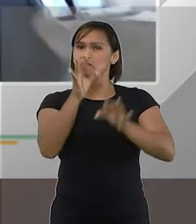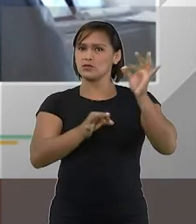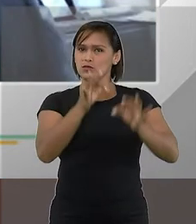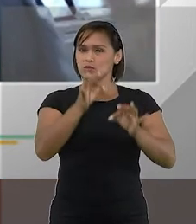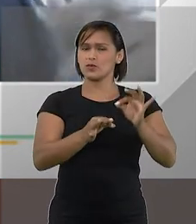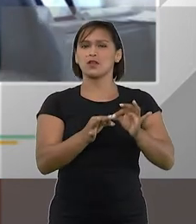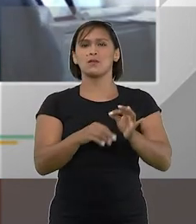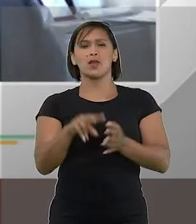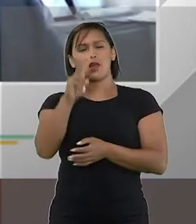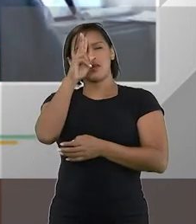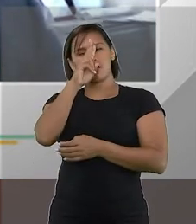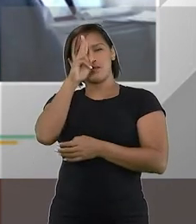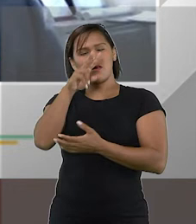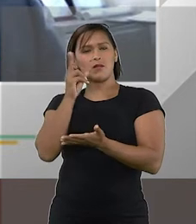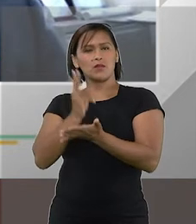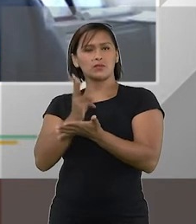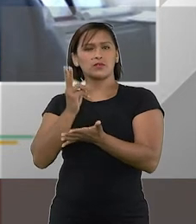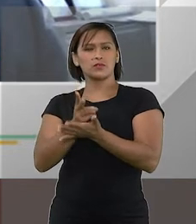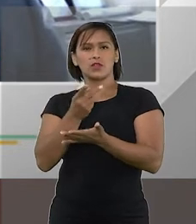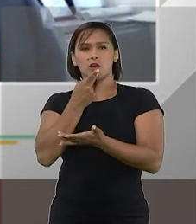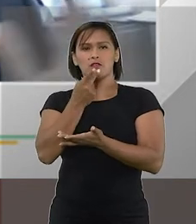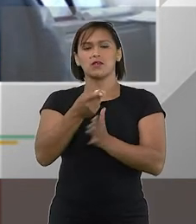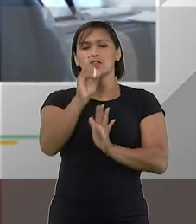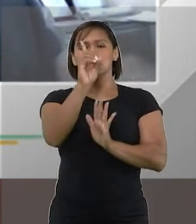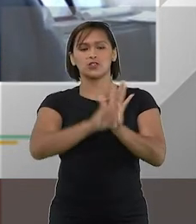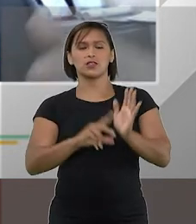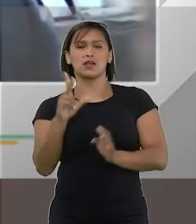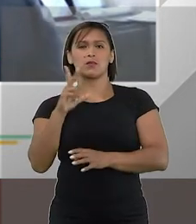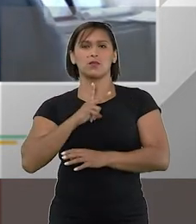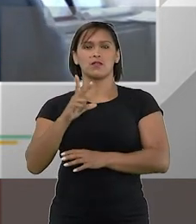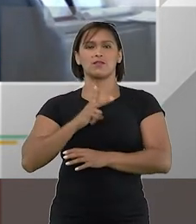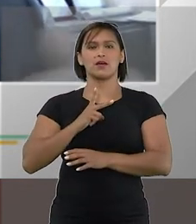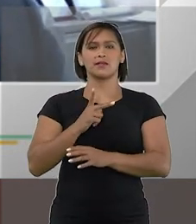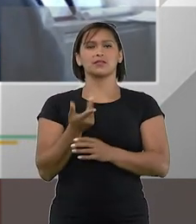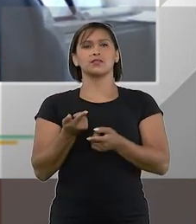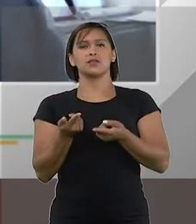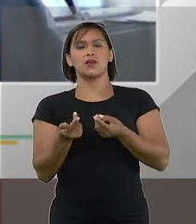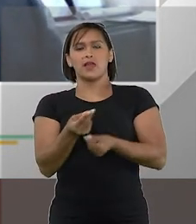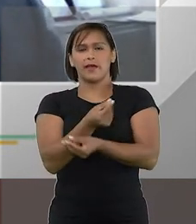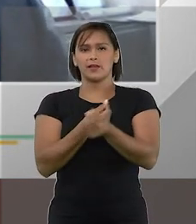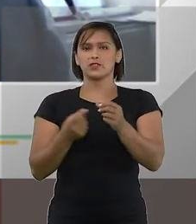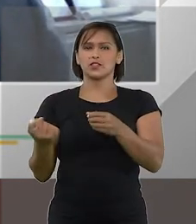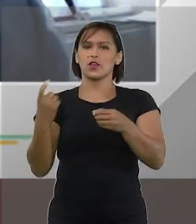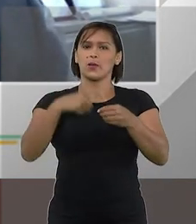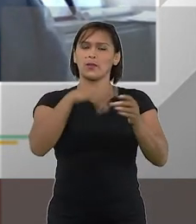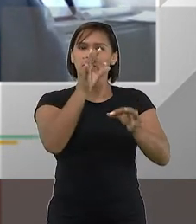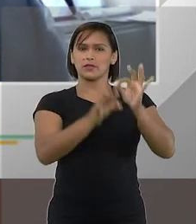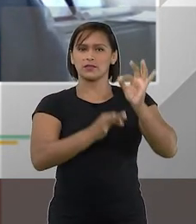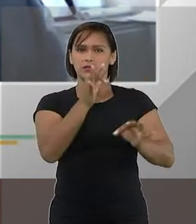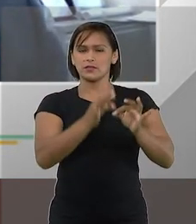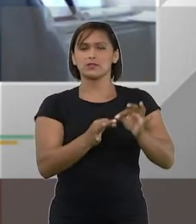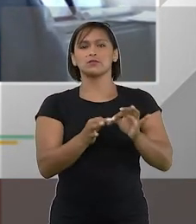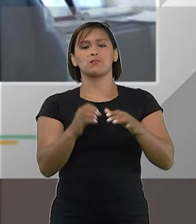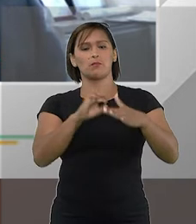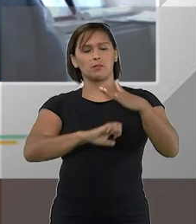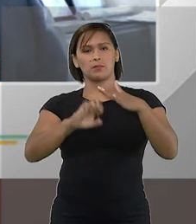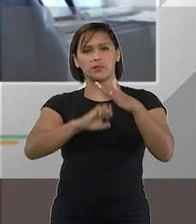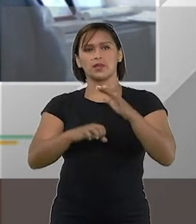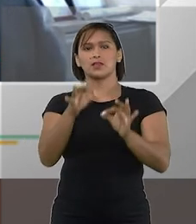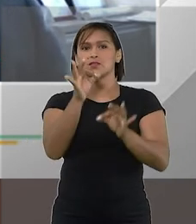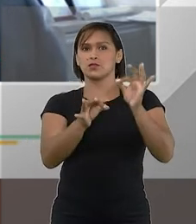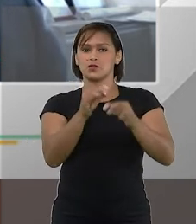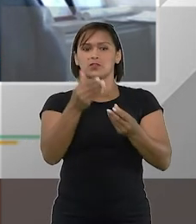julgamento sempre lembrado quando se falar de direito privado quando se falar de recuperação de empresas